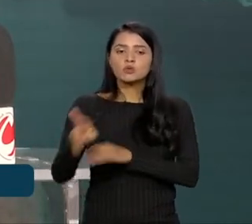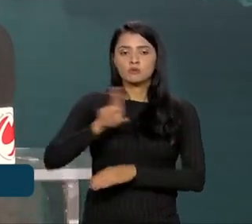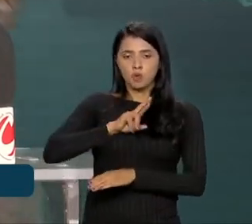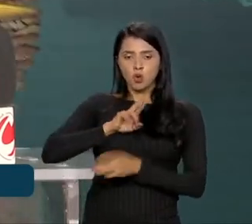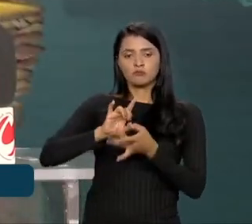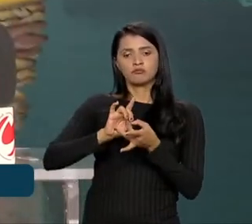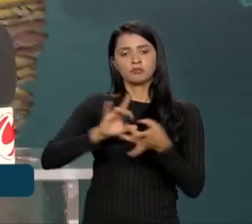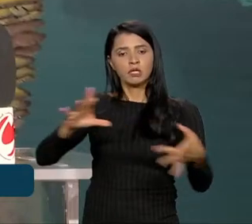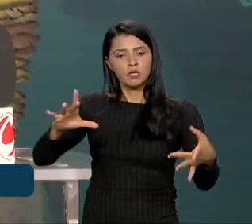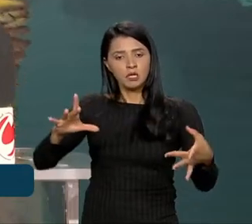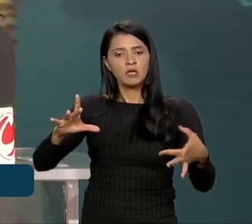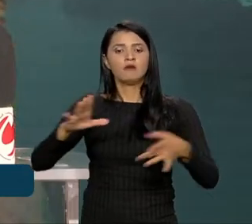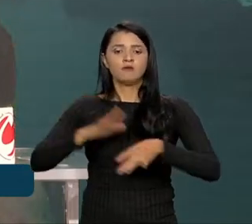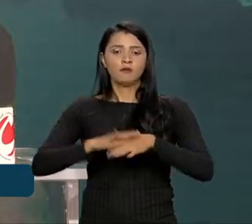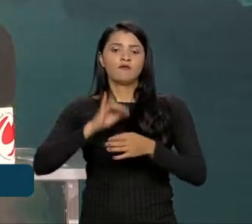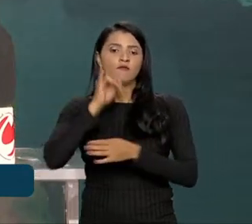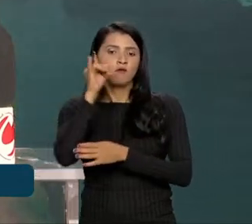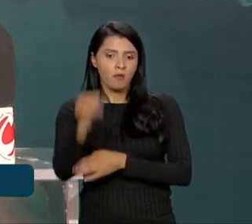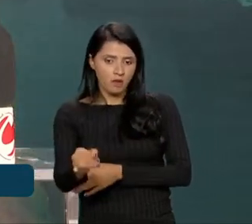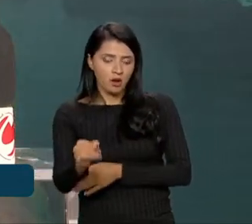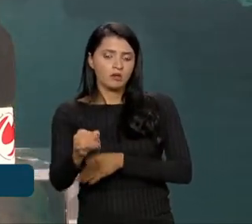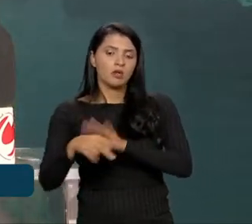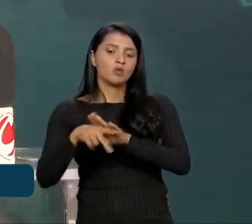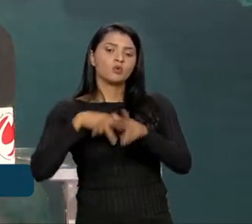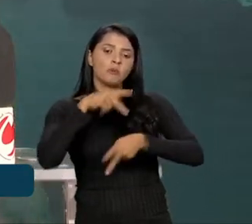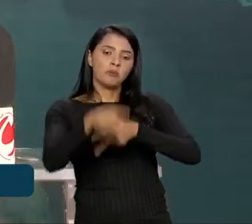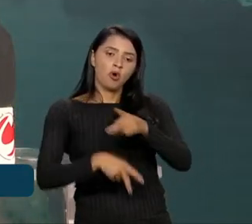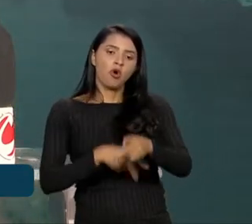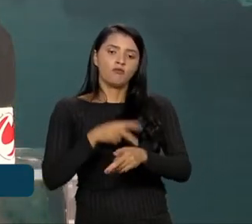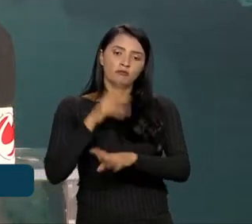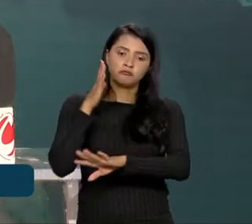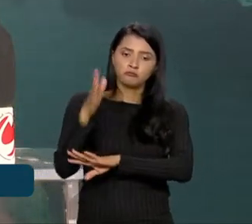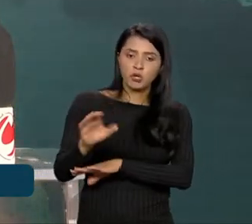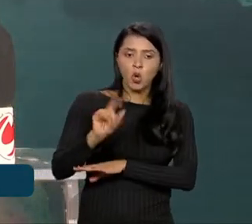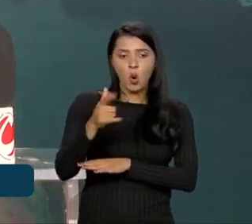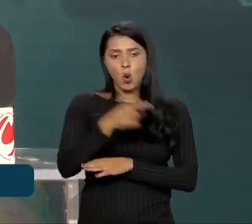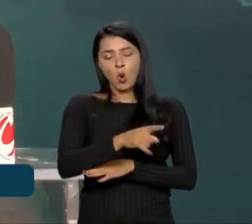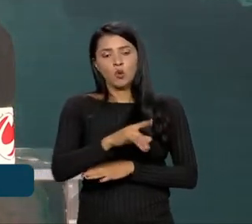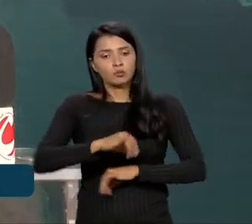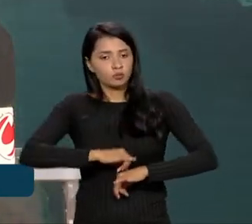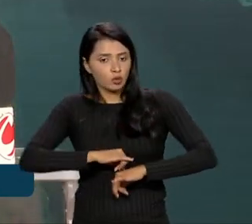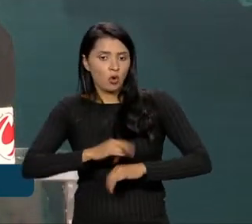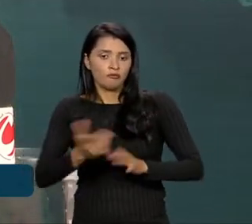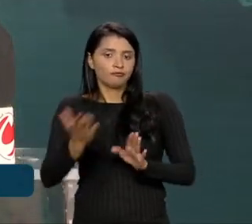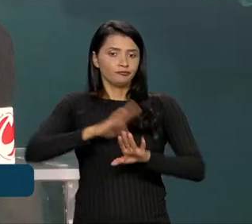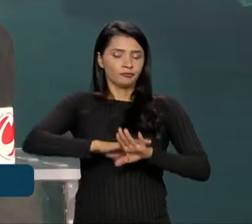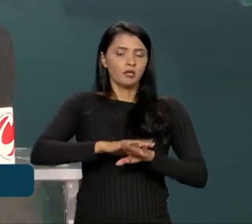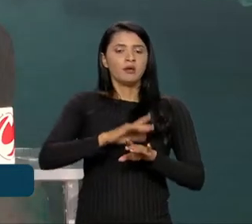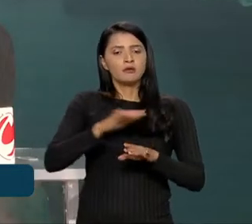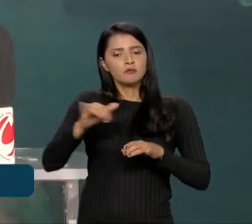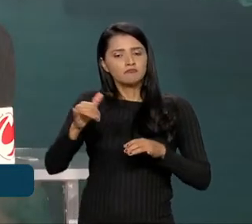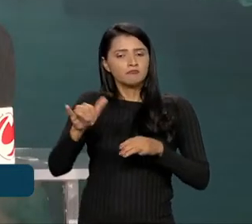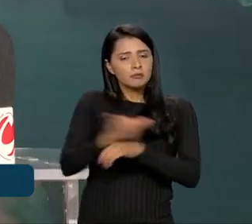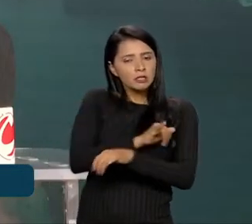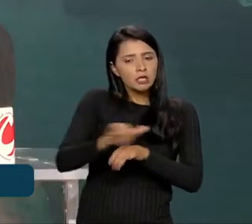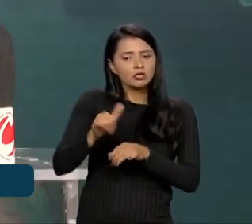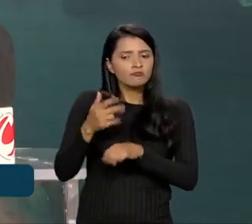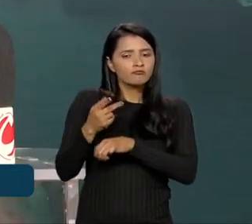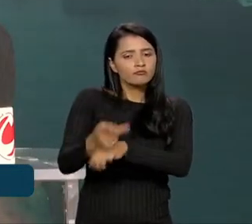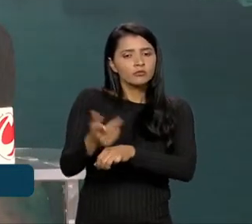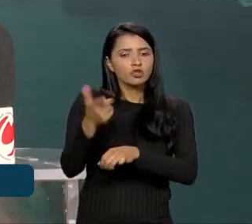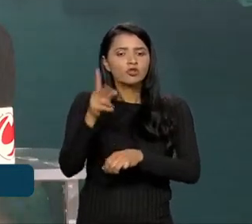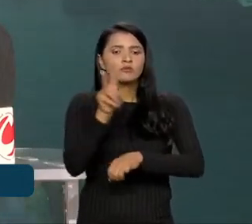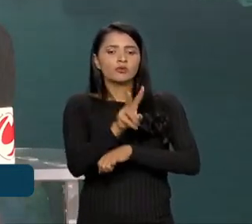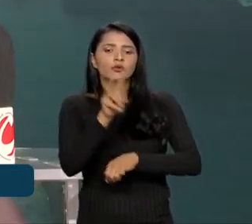consulta livre, prévia e informada dos povos diretamente ou indiretamente afetados, né? E assim buscar essas estratégias de